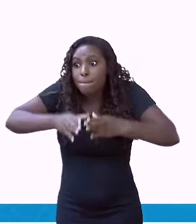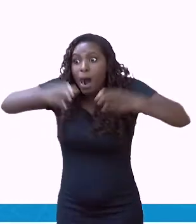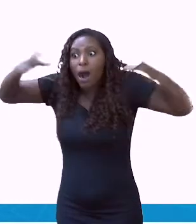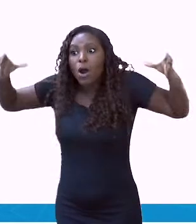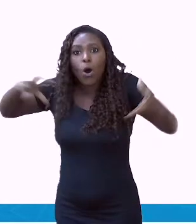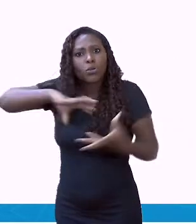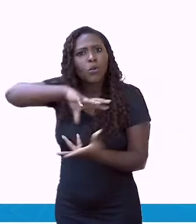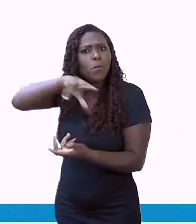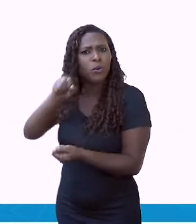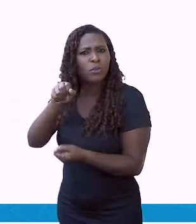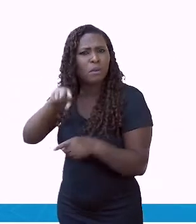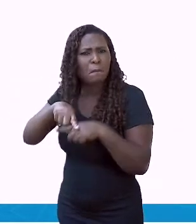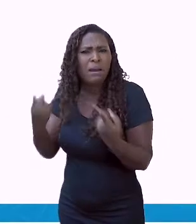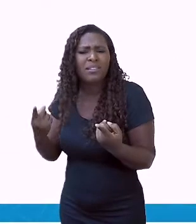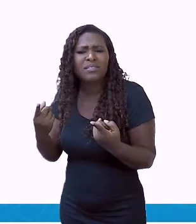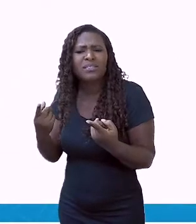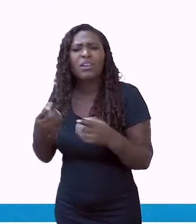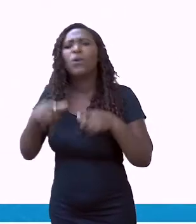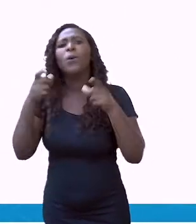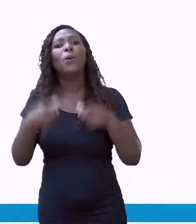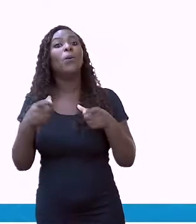Vamos ver aqui uma coisa.